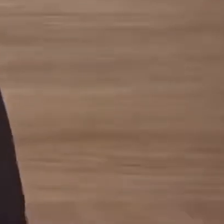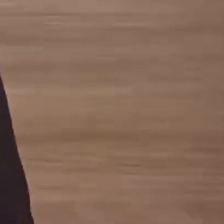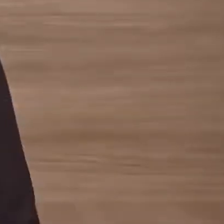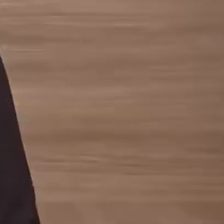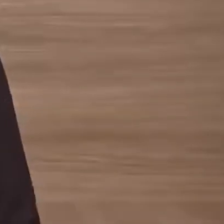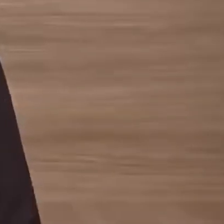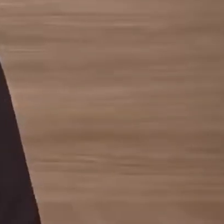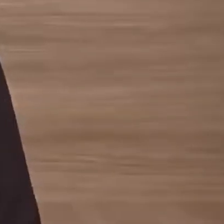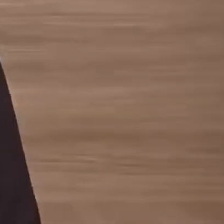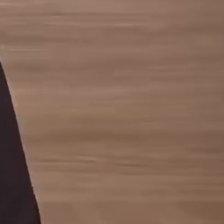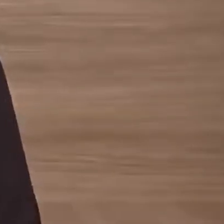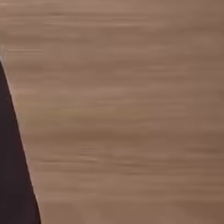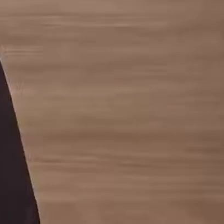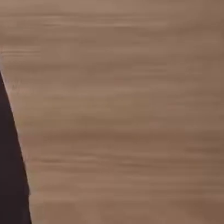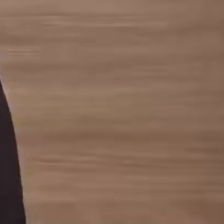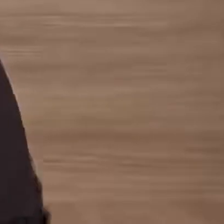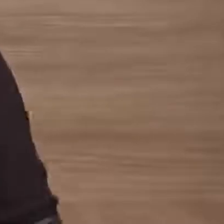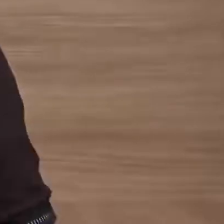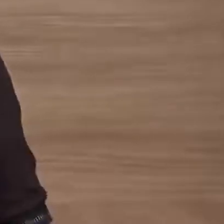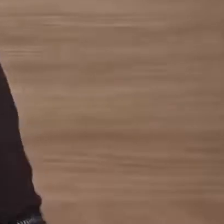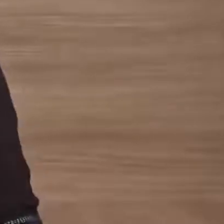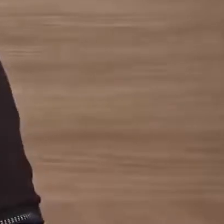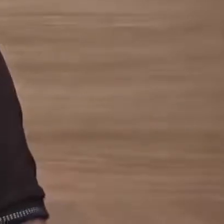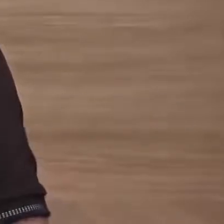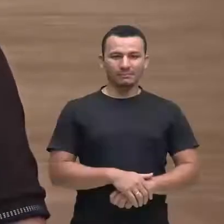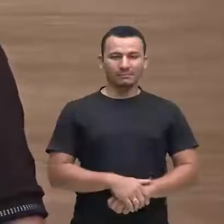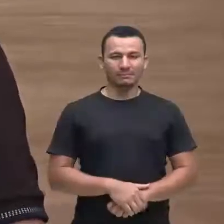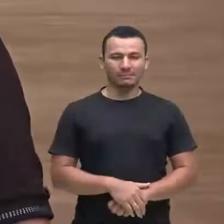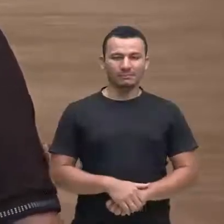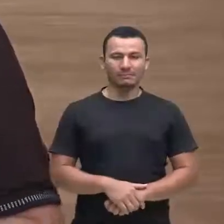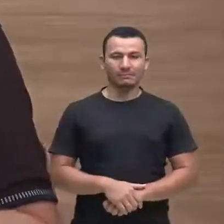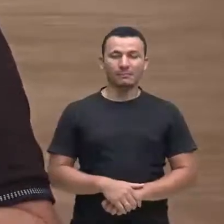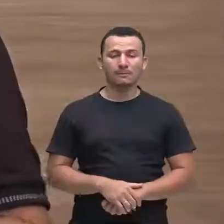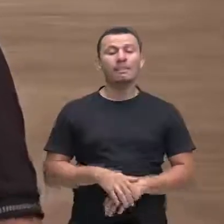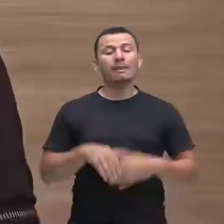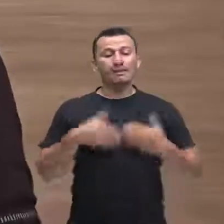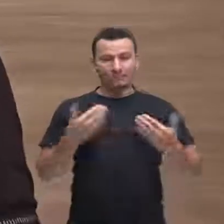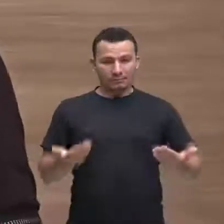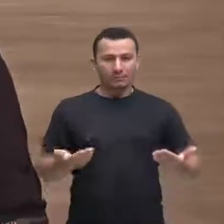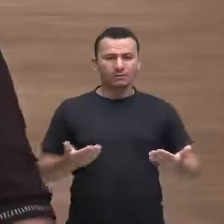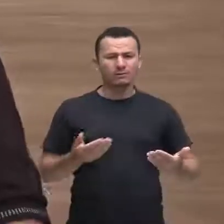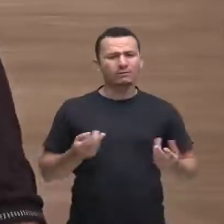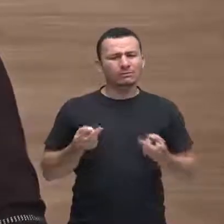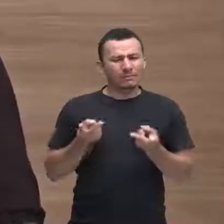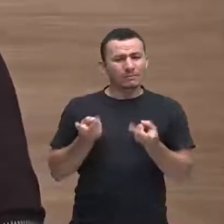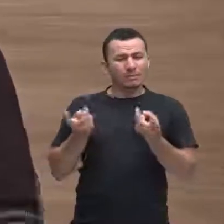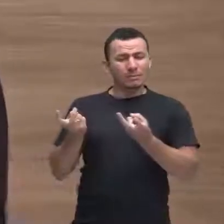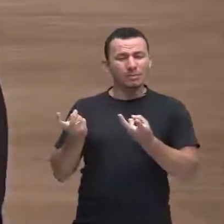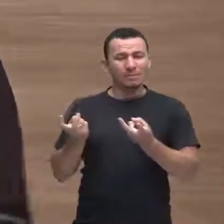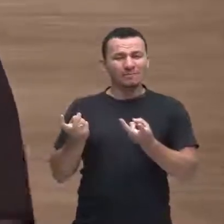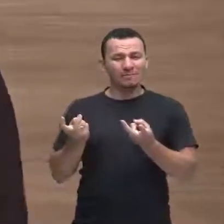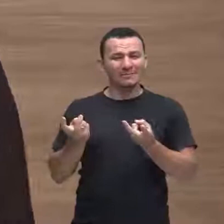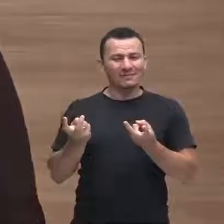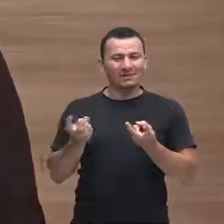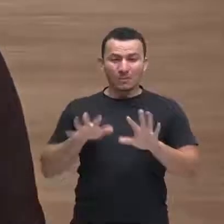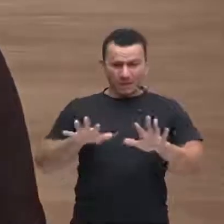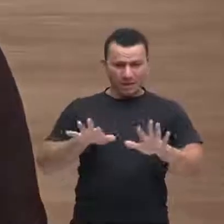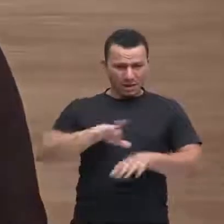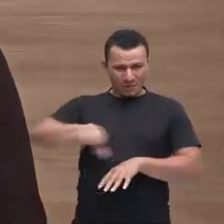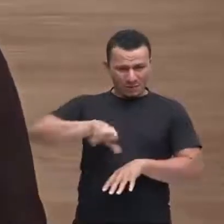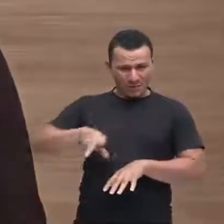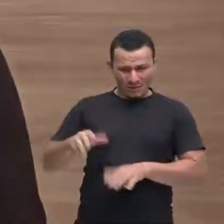conseguiu então vocês percebam o que? o que nós sentimos principalmente e não é só na